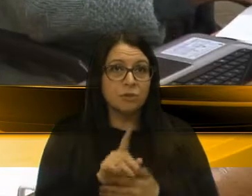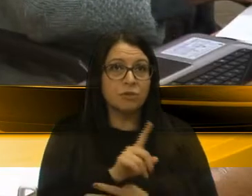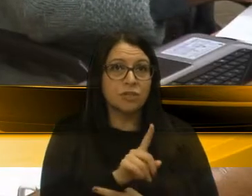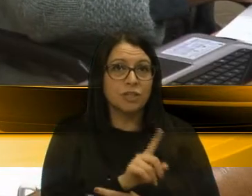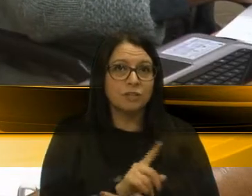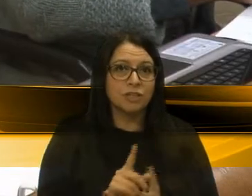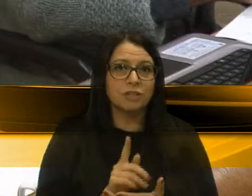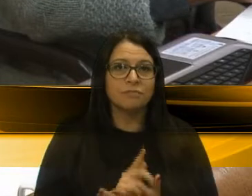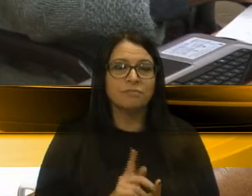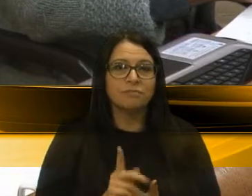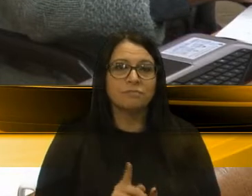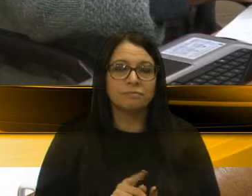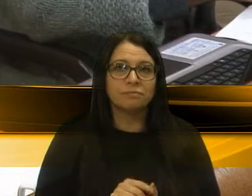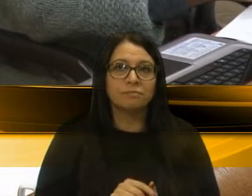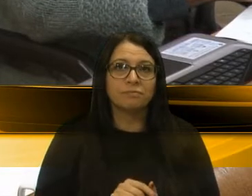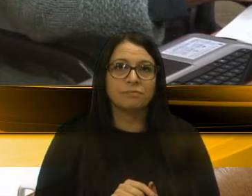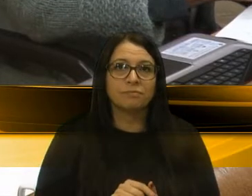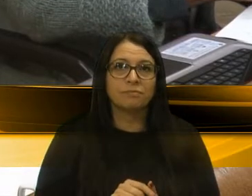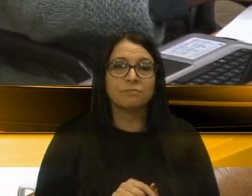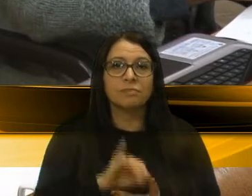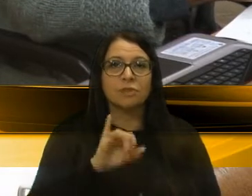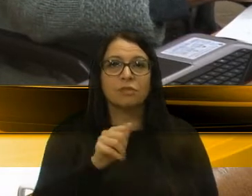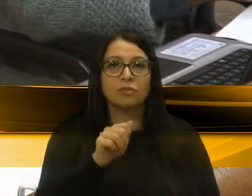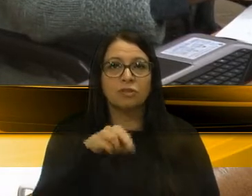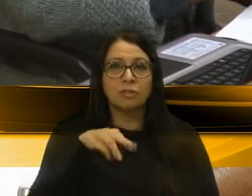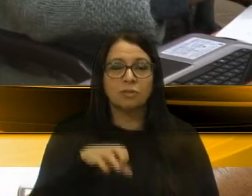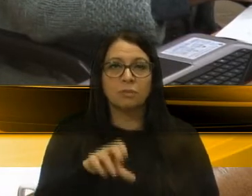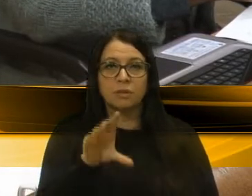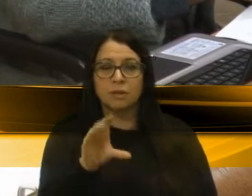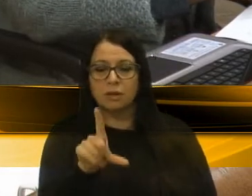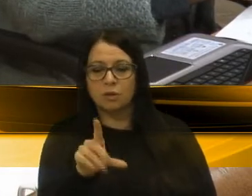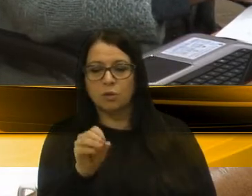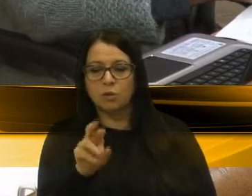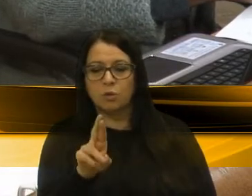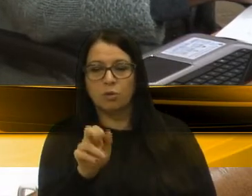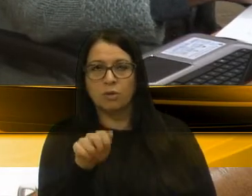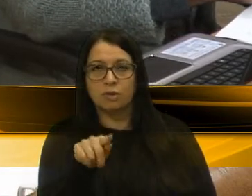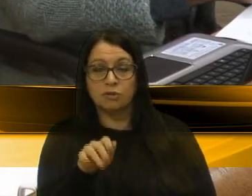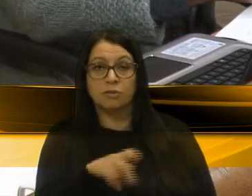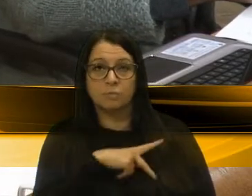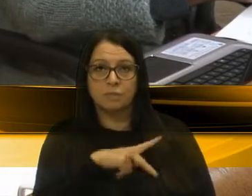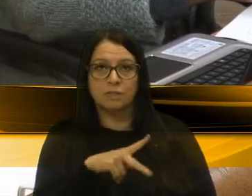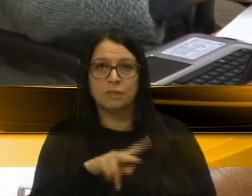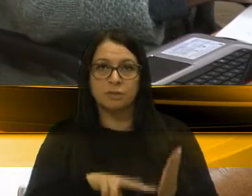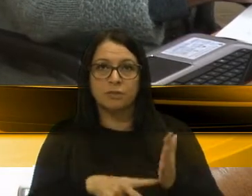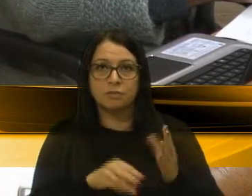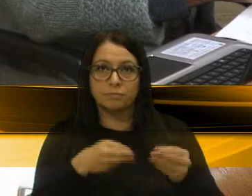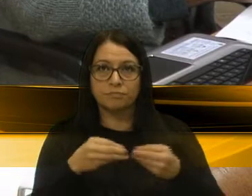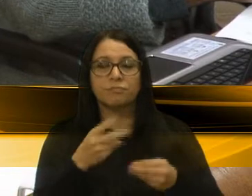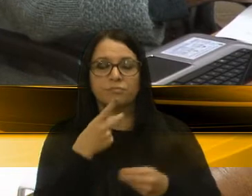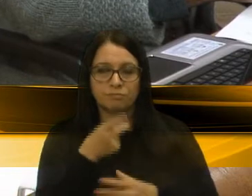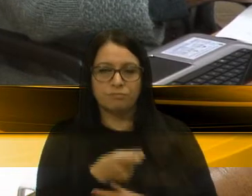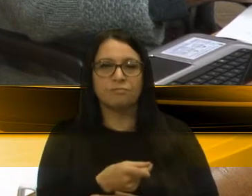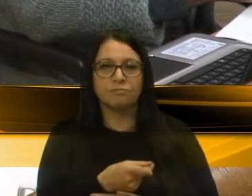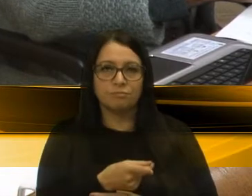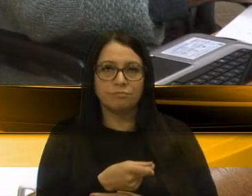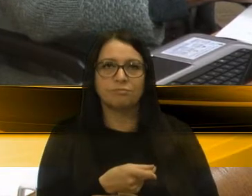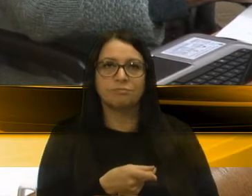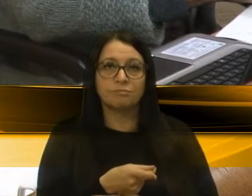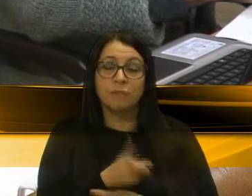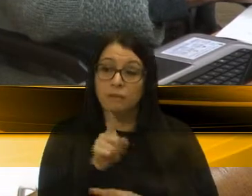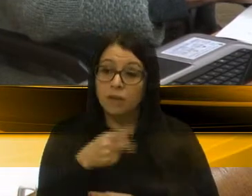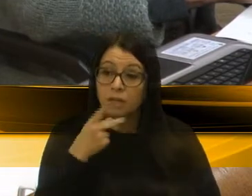que o Jaime Lorande, que é o presidente do Sindicato Plas, ele fala muito isso, de que o